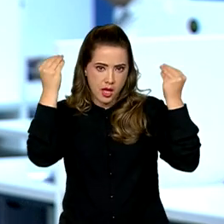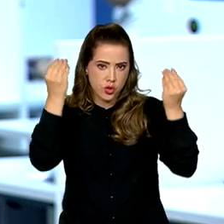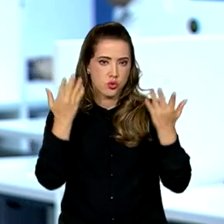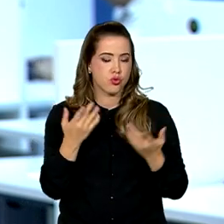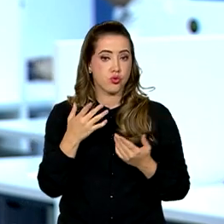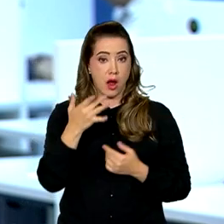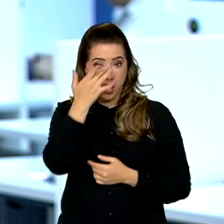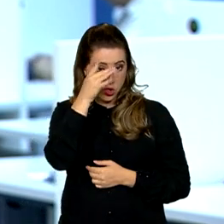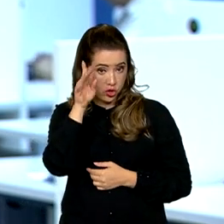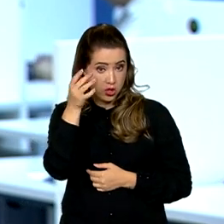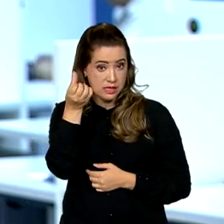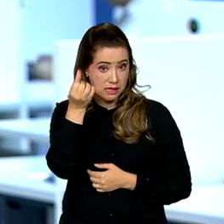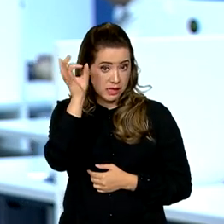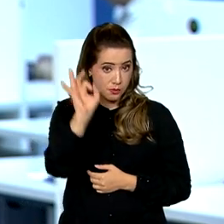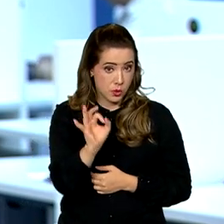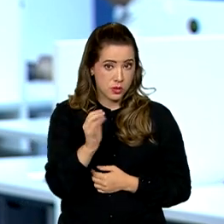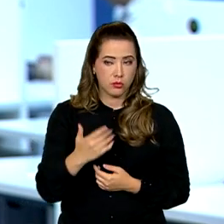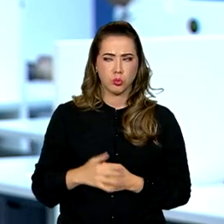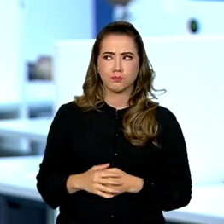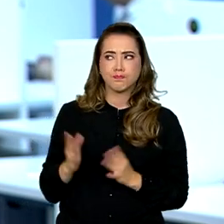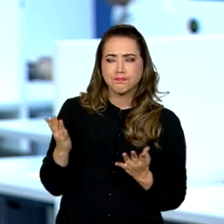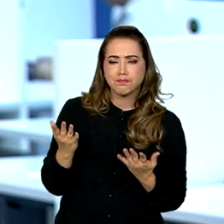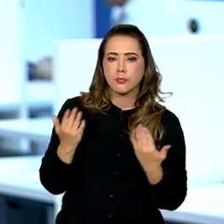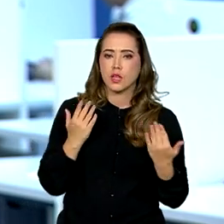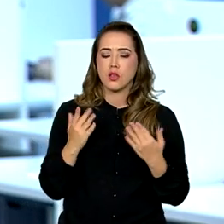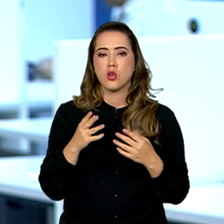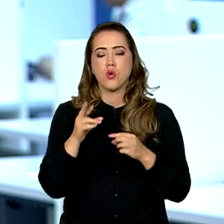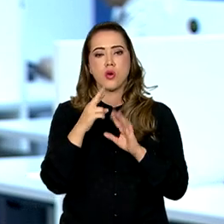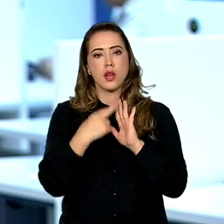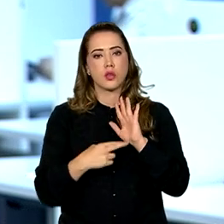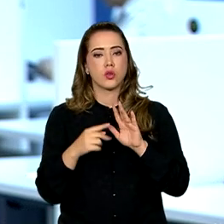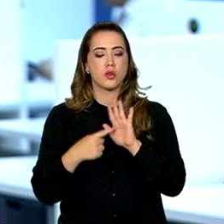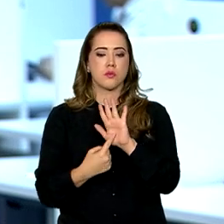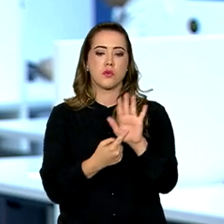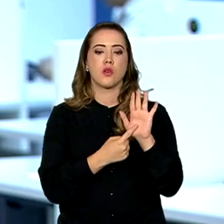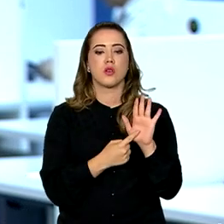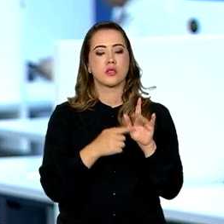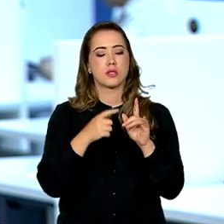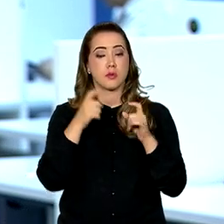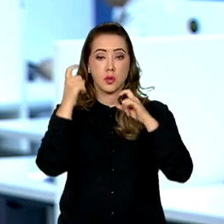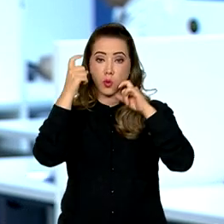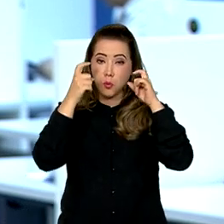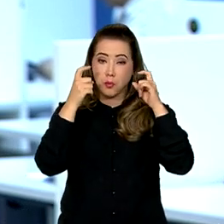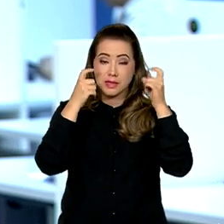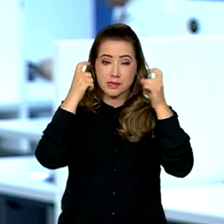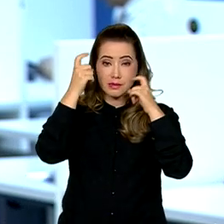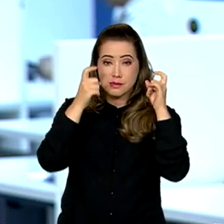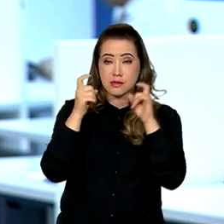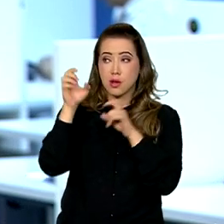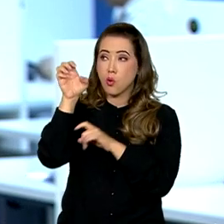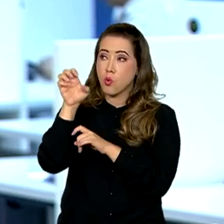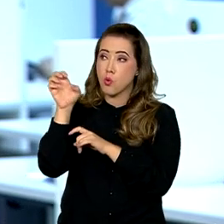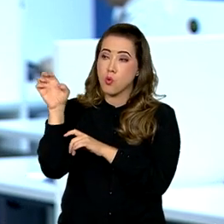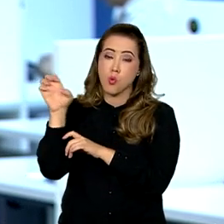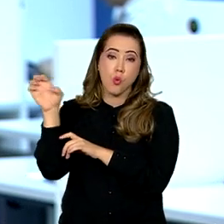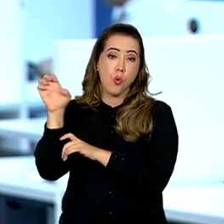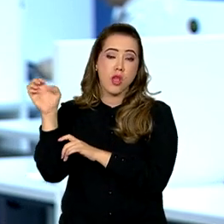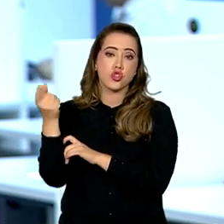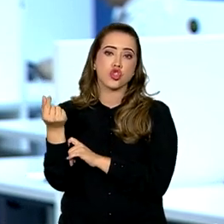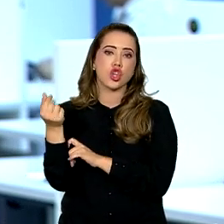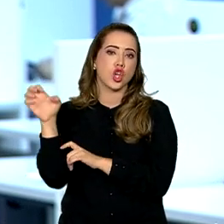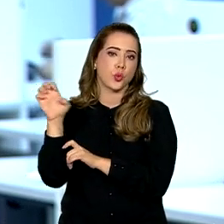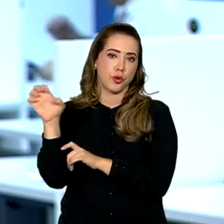6%. O relatório demonstra preocupação especial com a economia na zona do euro e também nos Estados Unidos. E